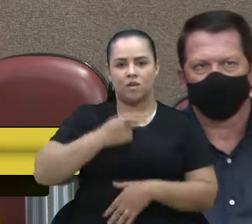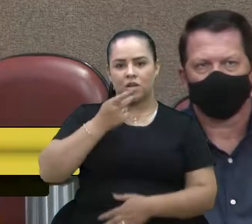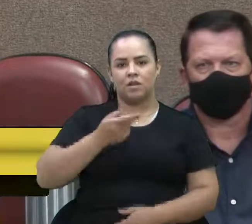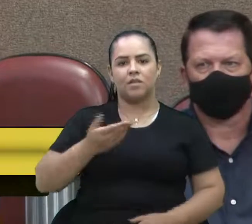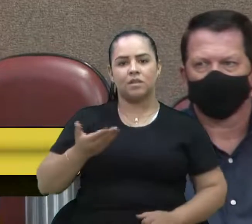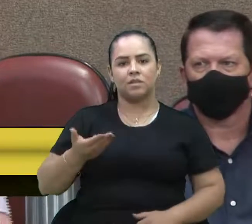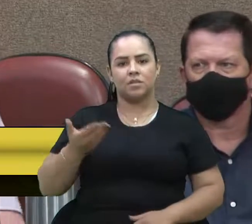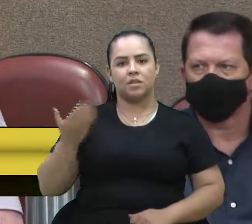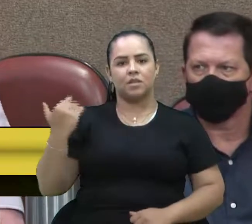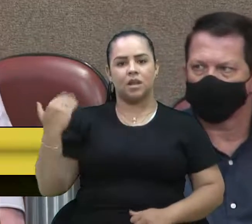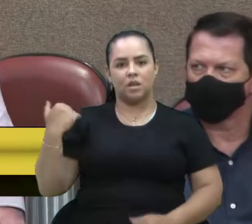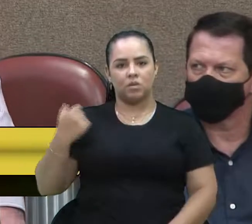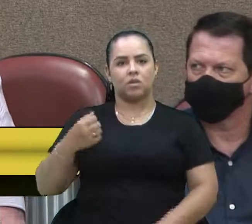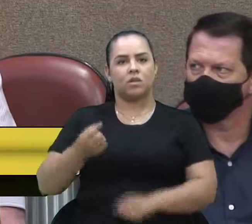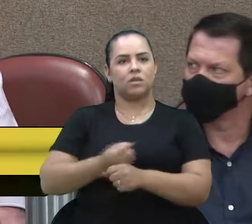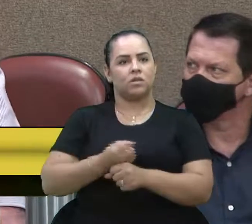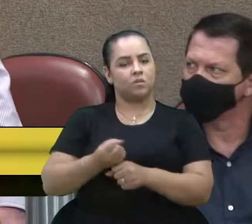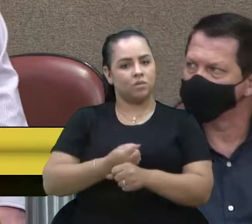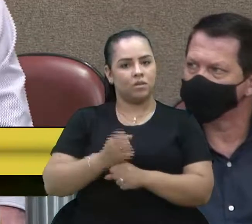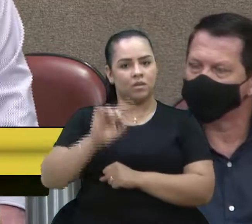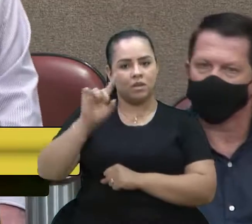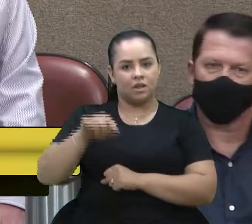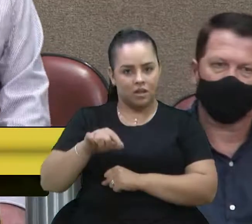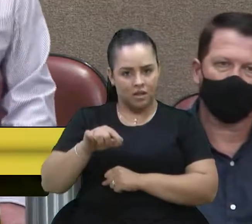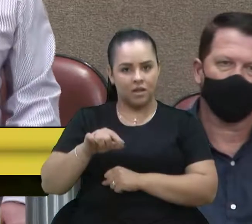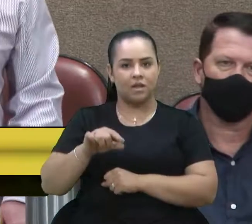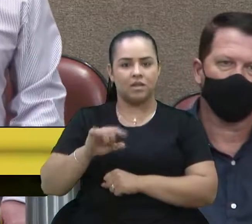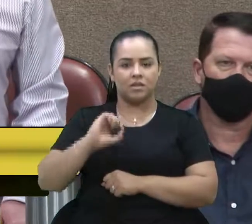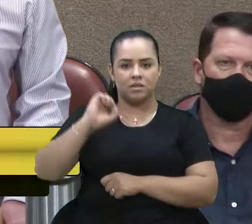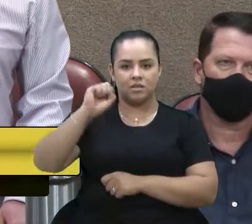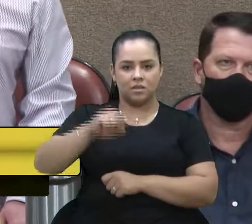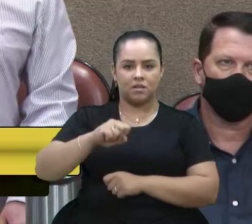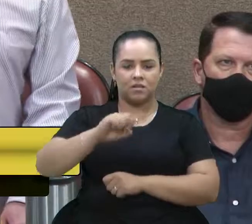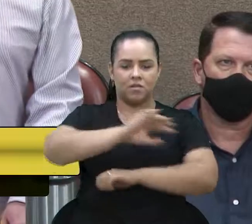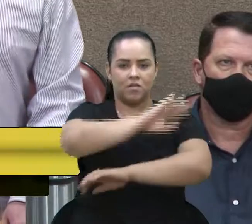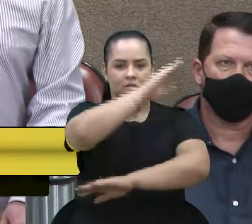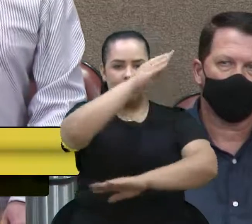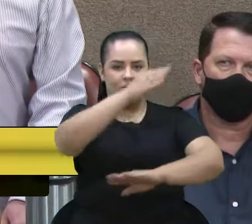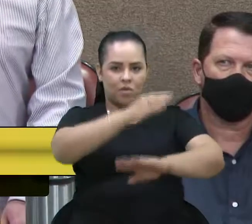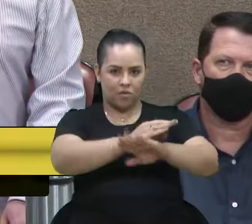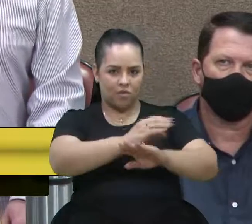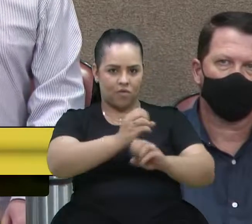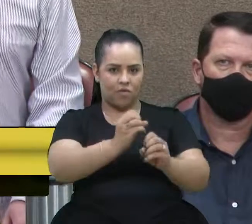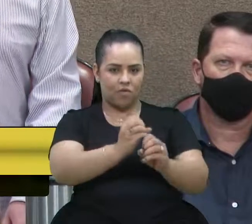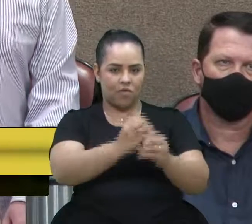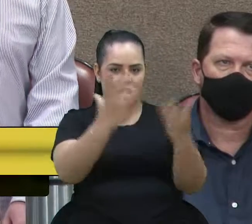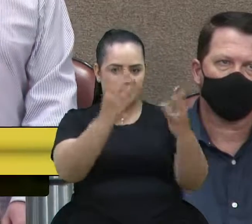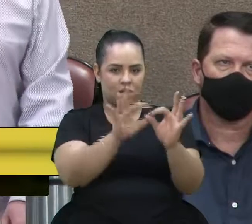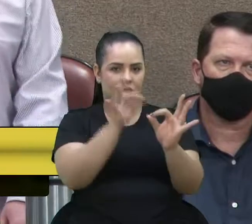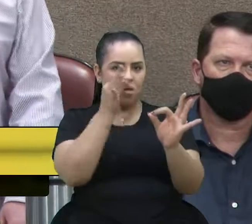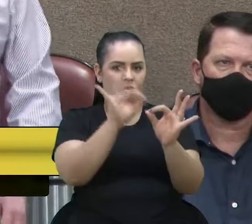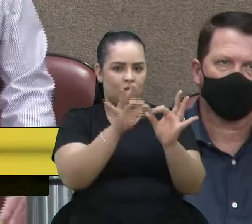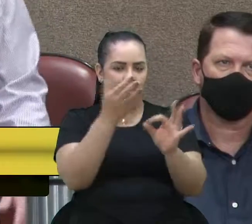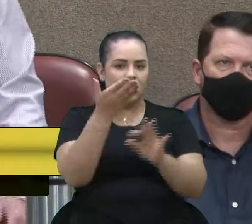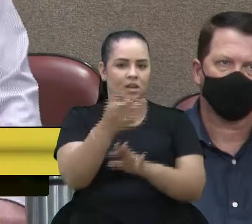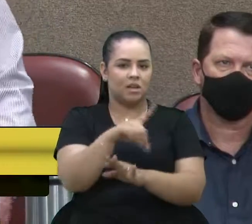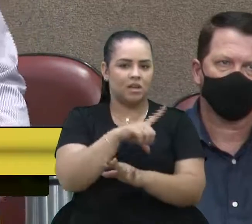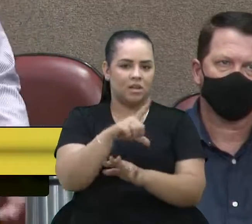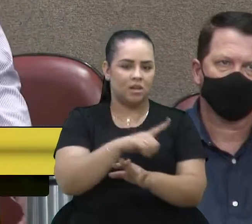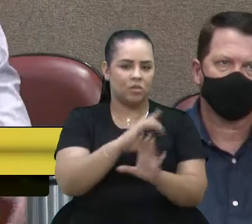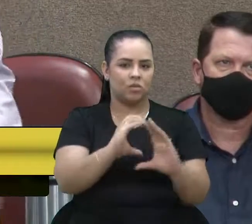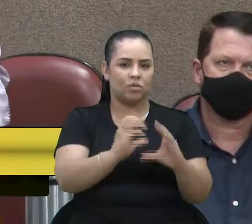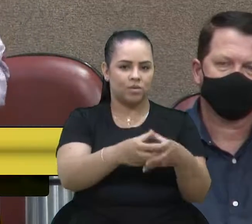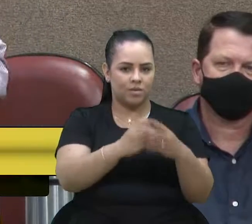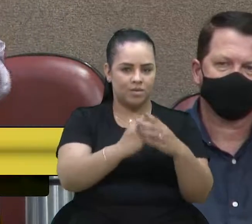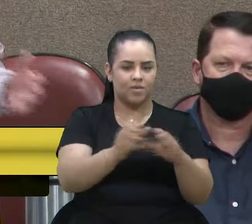anos anteriores, que é uma concessão do nosso parque da festa da uva para que ali possa se funcionar através de turismo, de